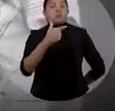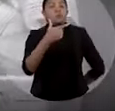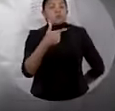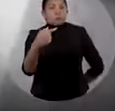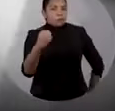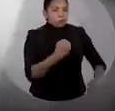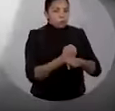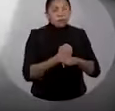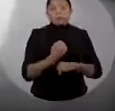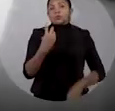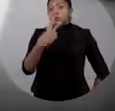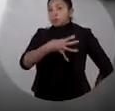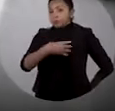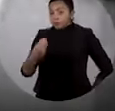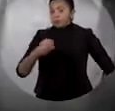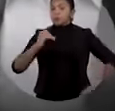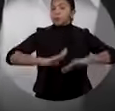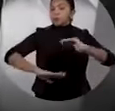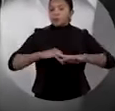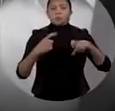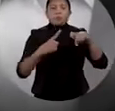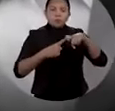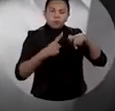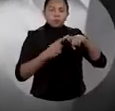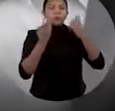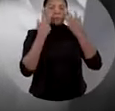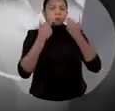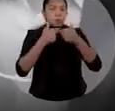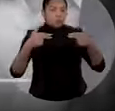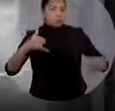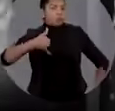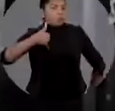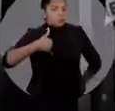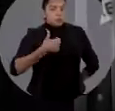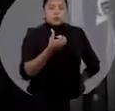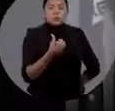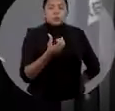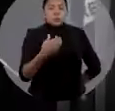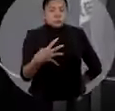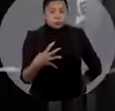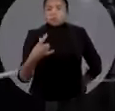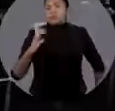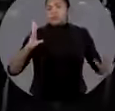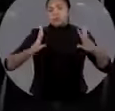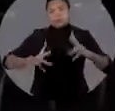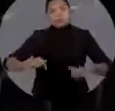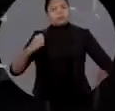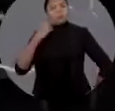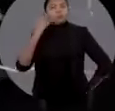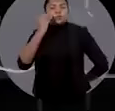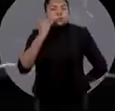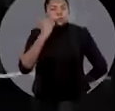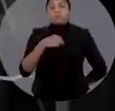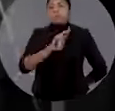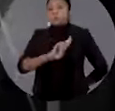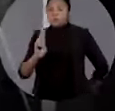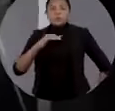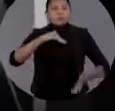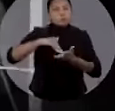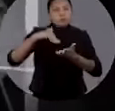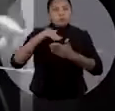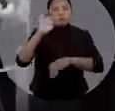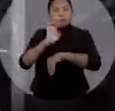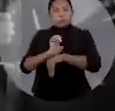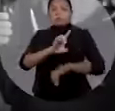filhos. Brandão é veterinário. Tem 64 anos. Experiente e ficha limpa, Brandão foi secretário de Estado,